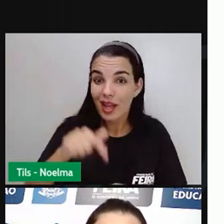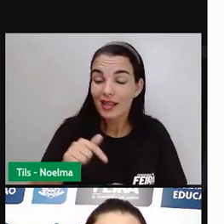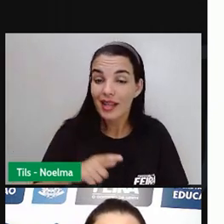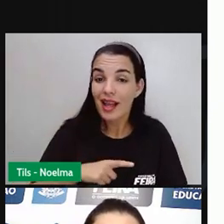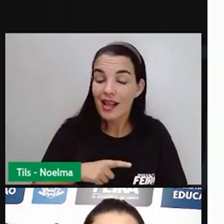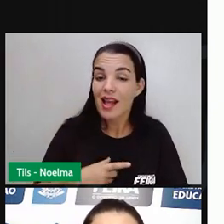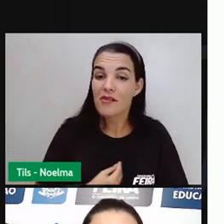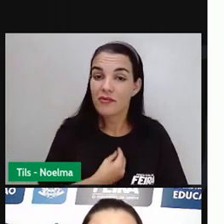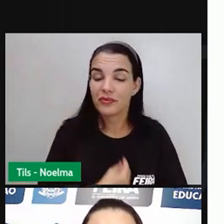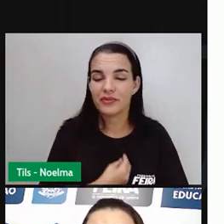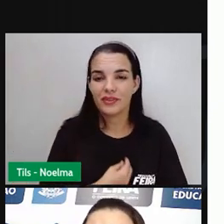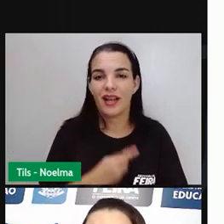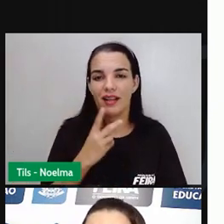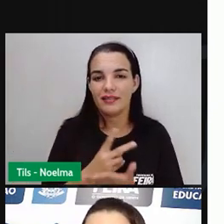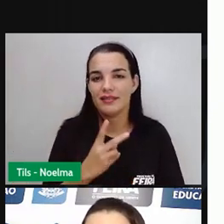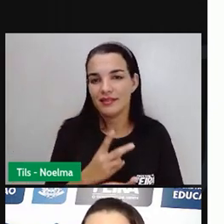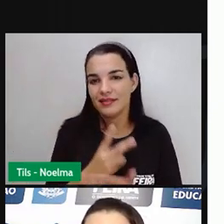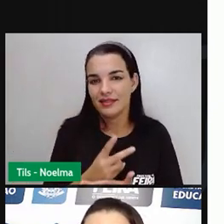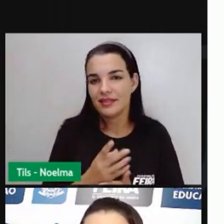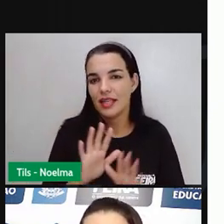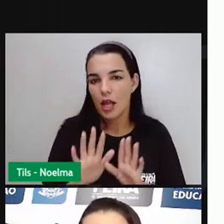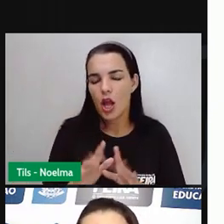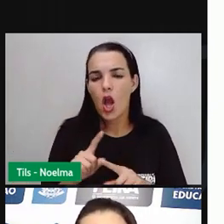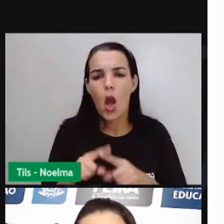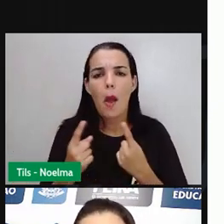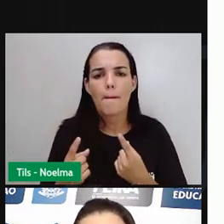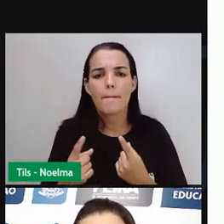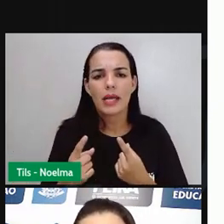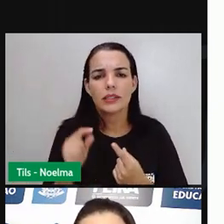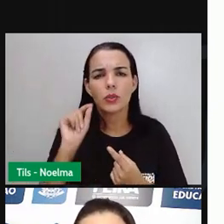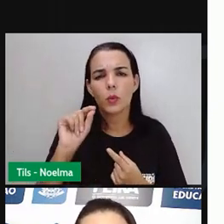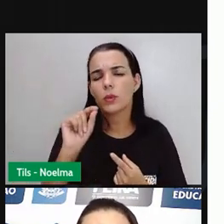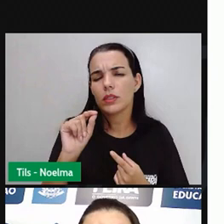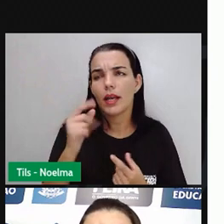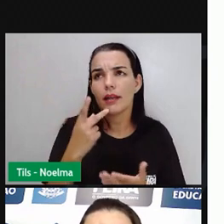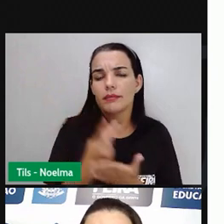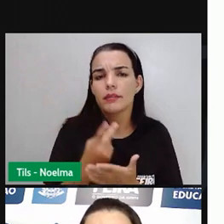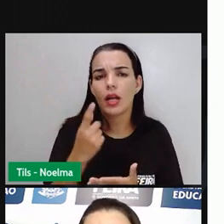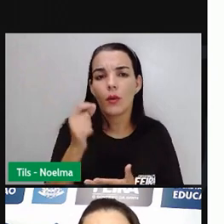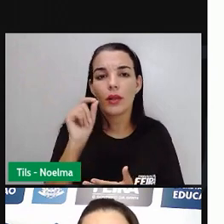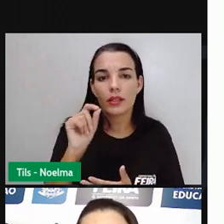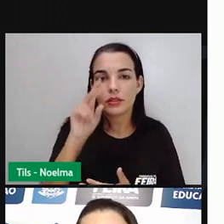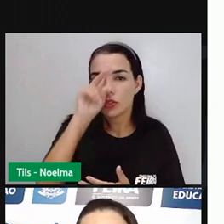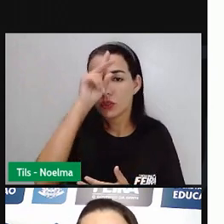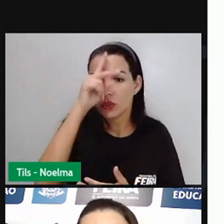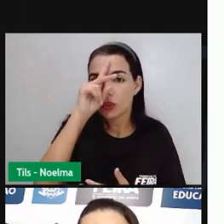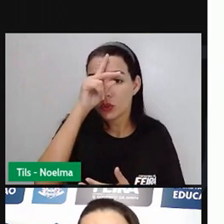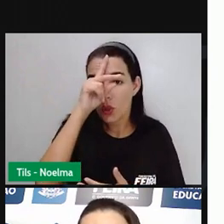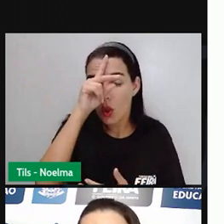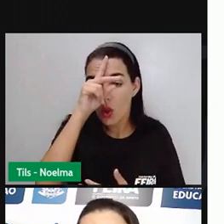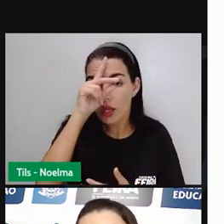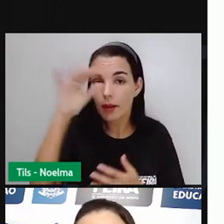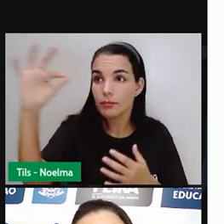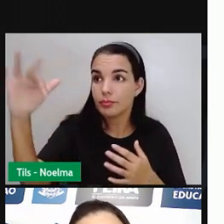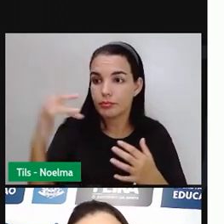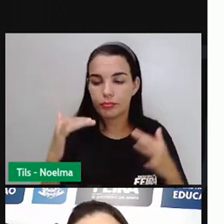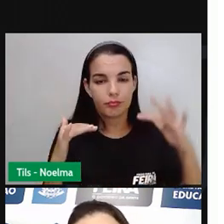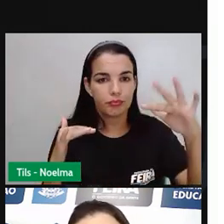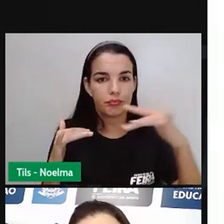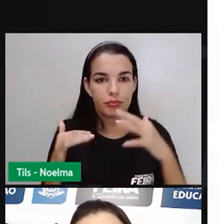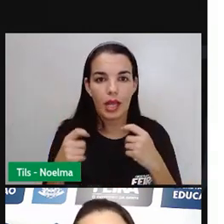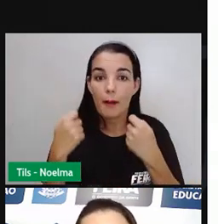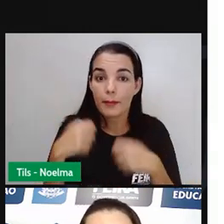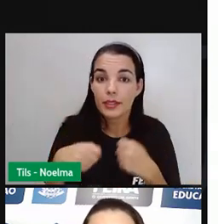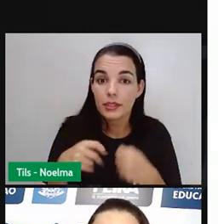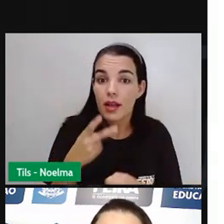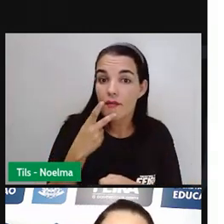assim por diante. Mais do que tratar da história da imigração, é relevante tratar da história do imigrante no